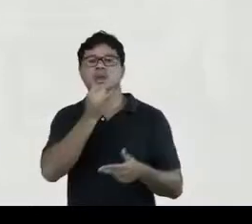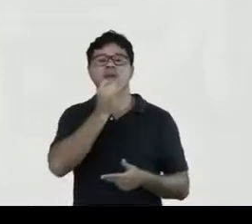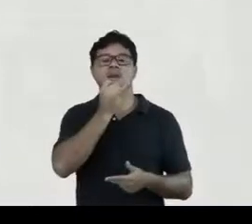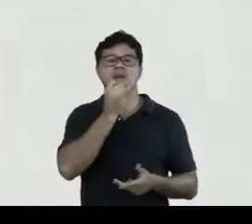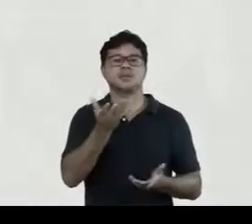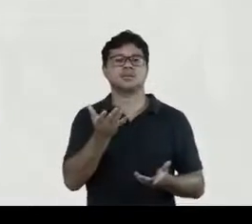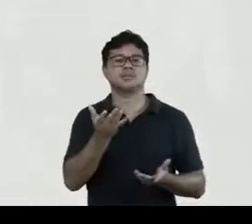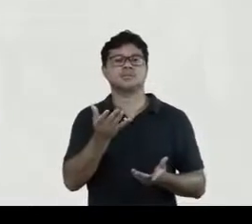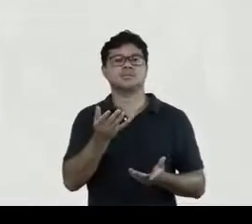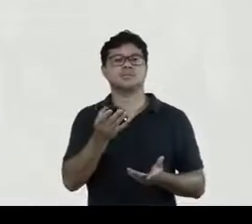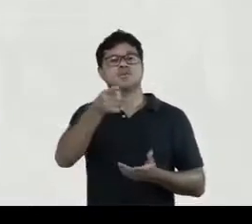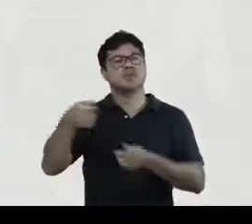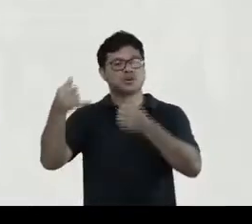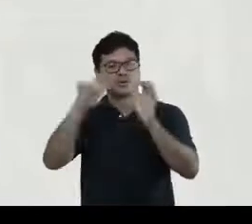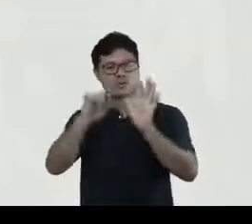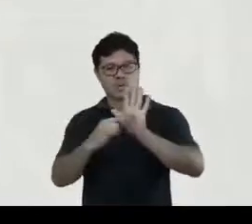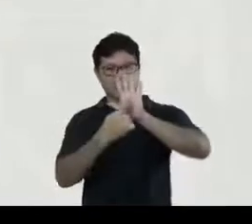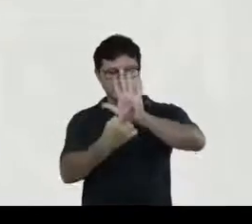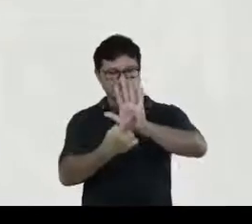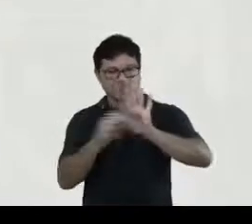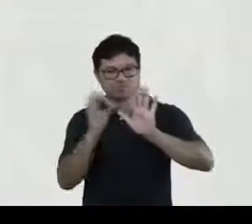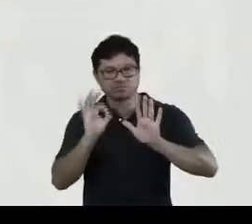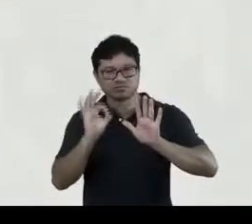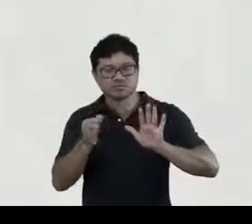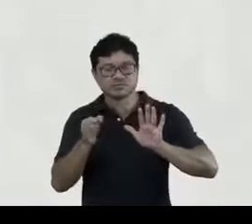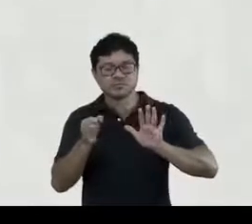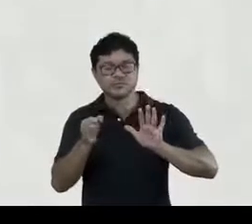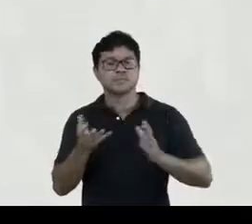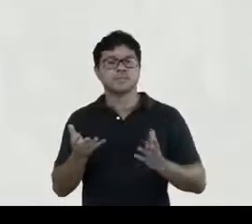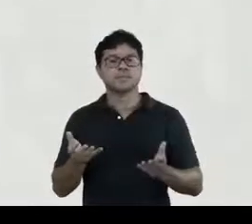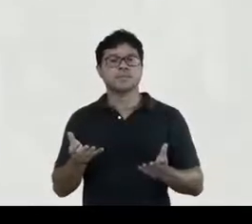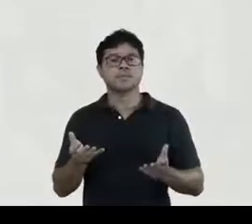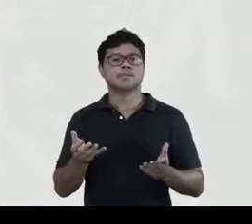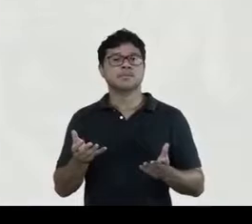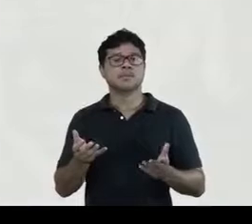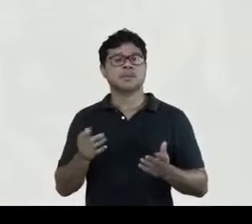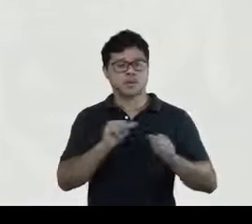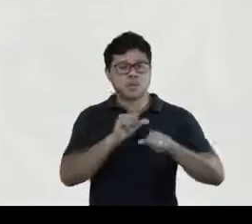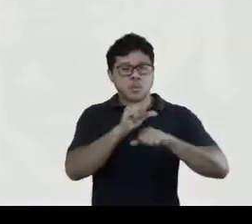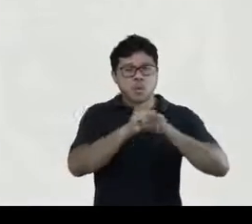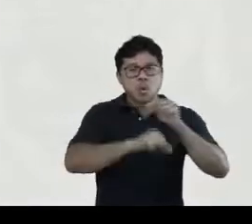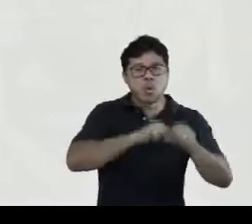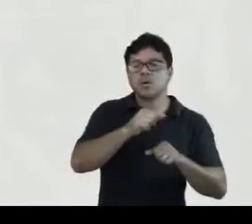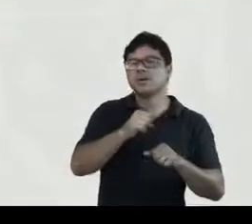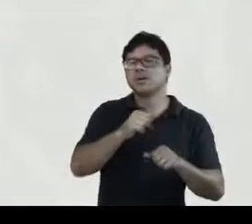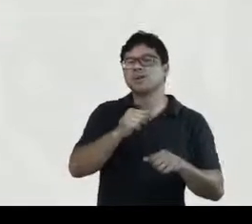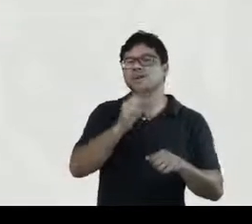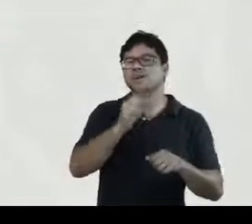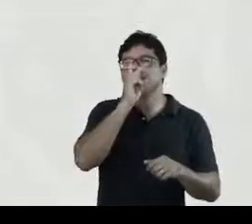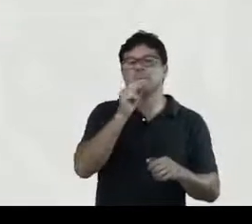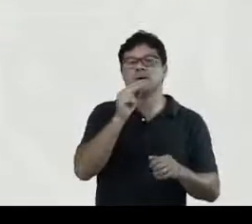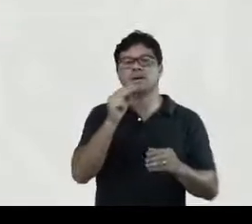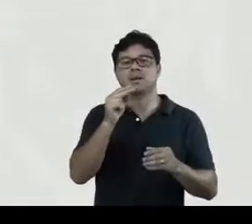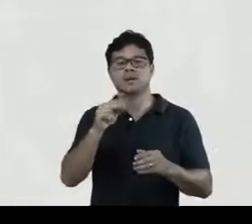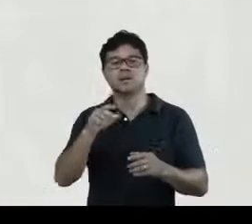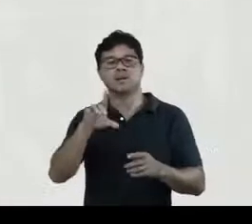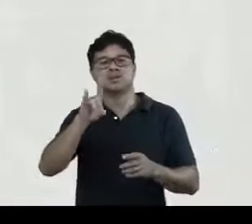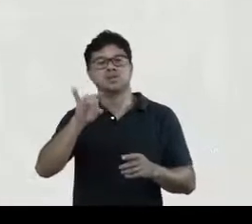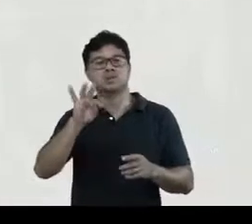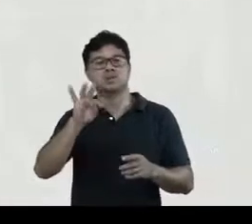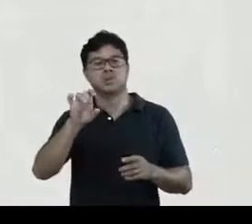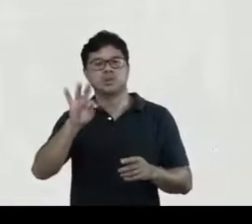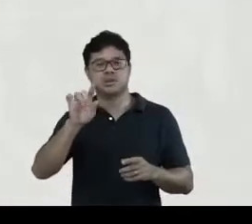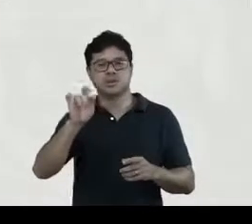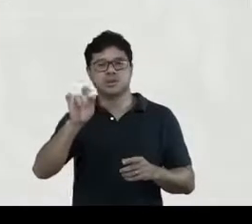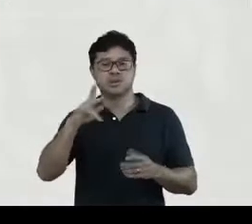exemplo da obra que o senhor nos trouxe né alterando como de lotagem por exemplo